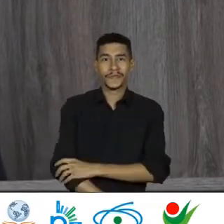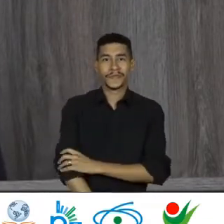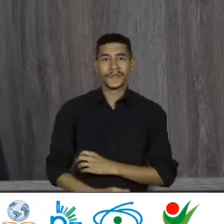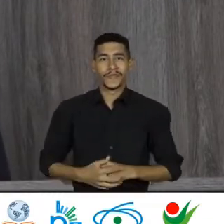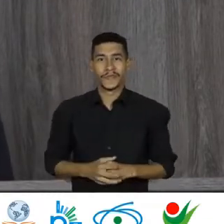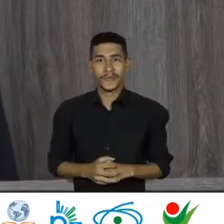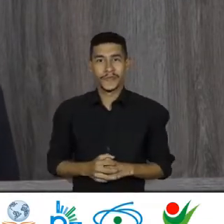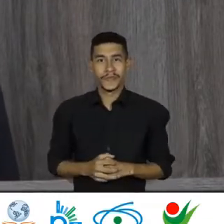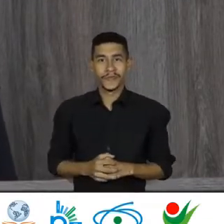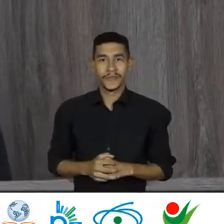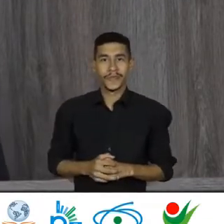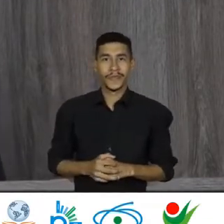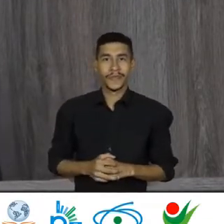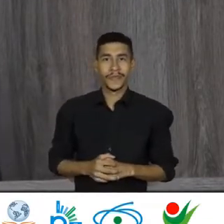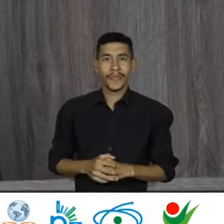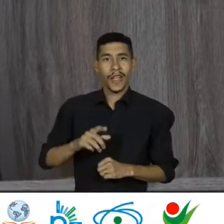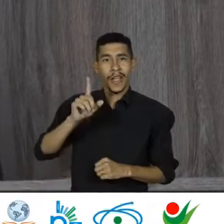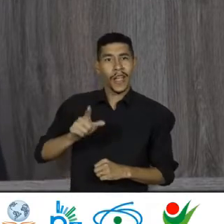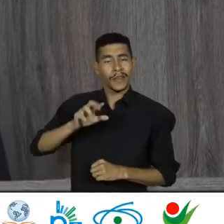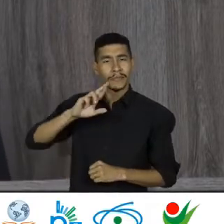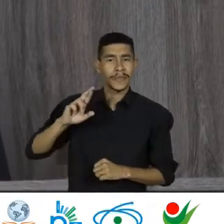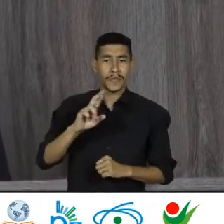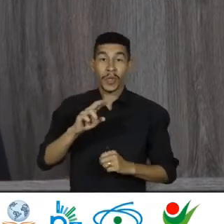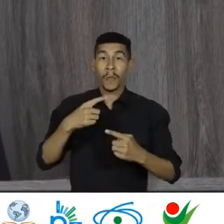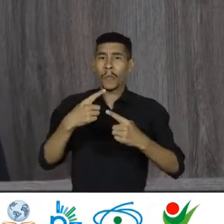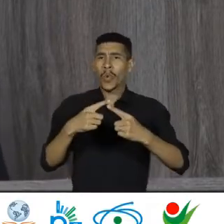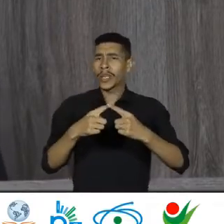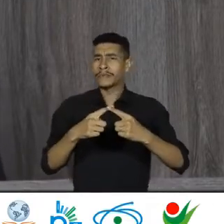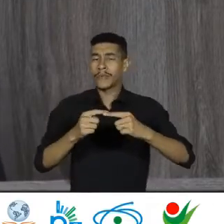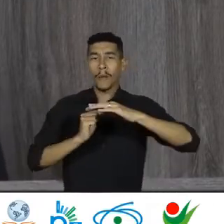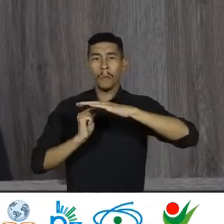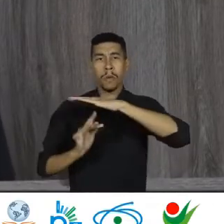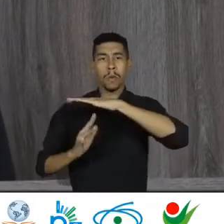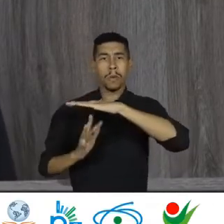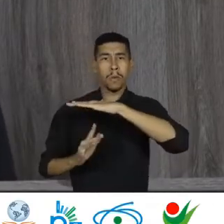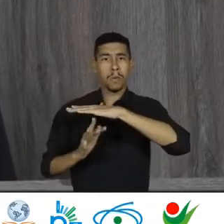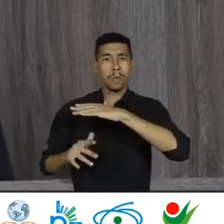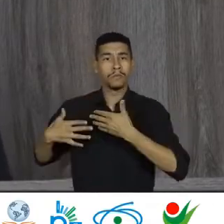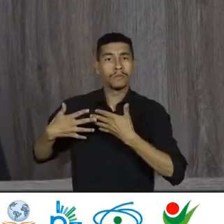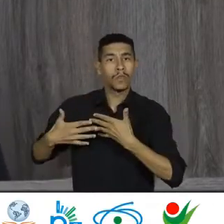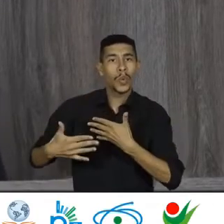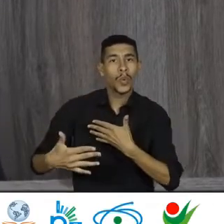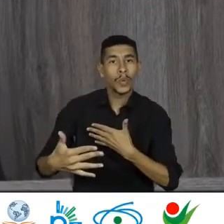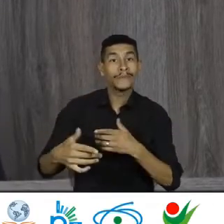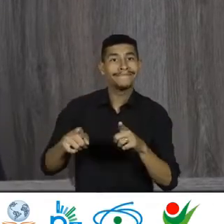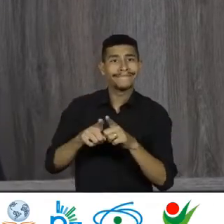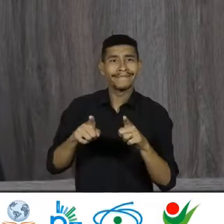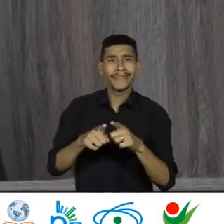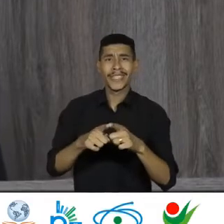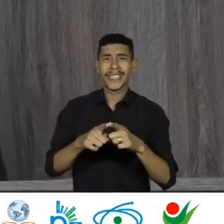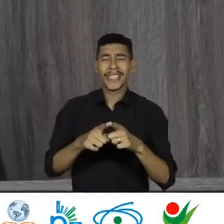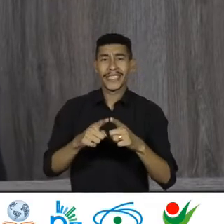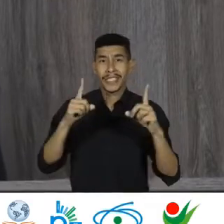esses novos fluxos migratórios e das diferentes tensões deles